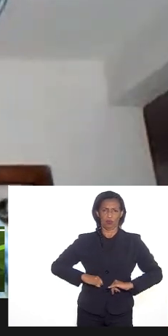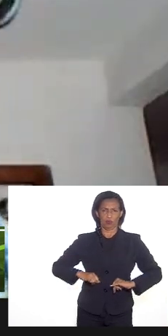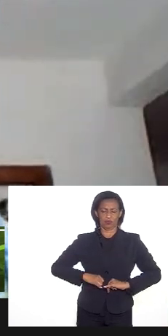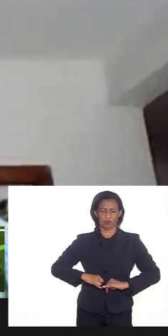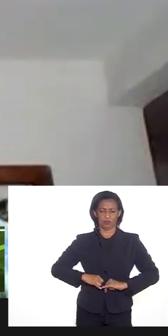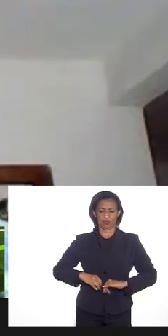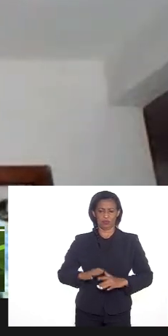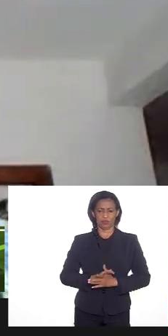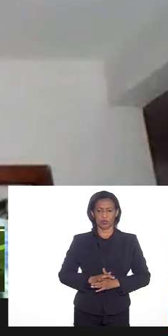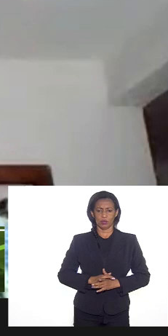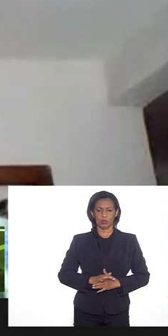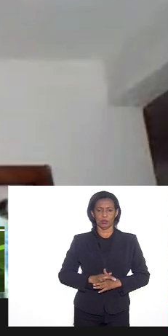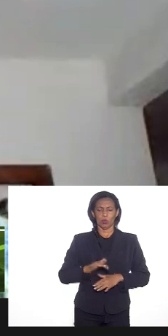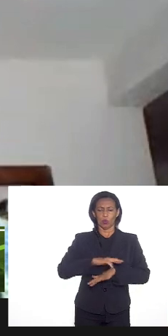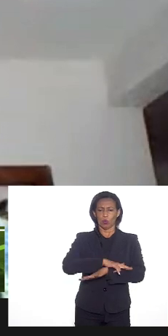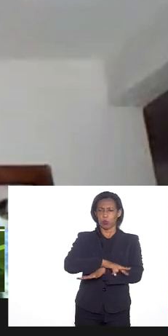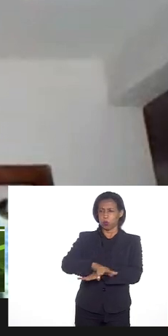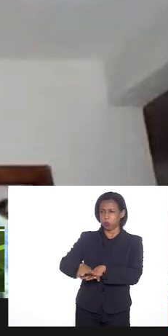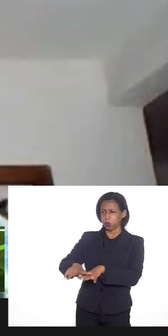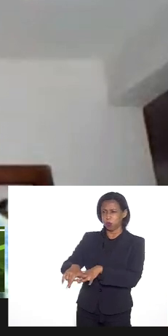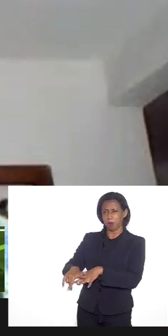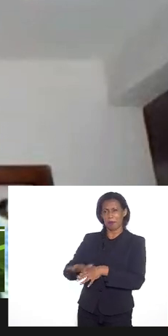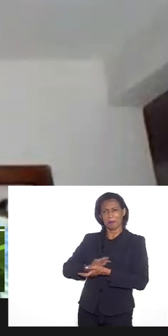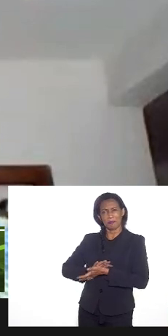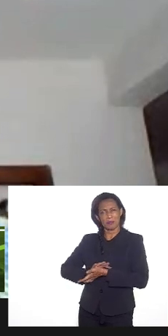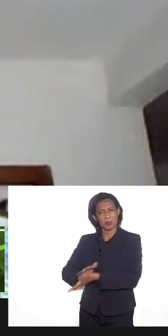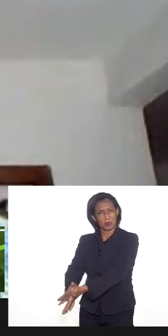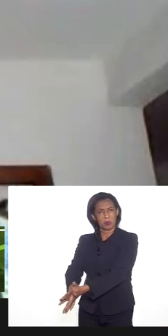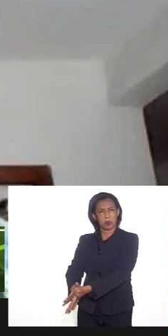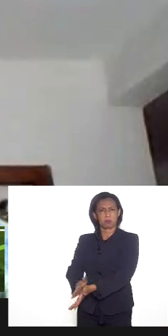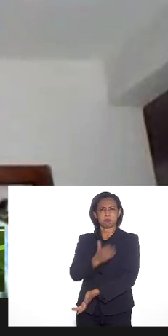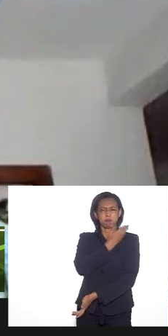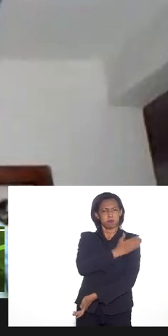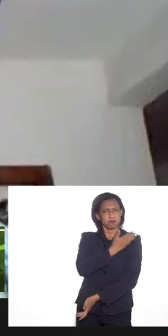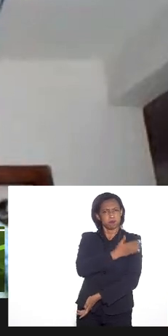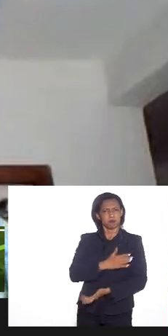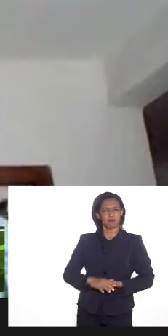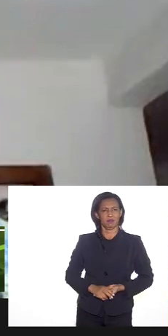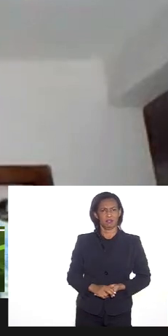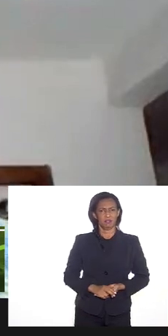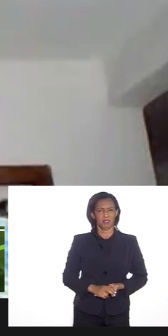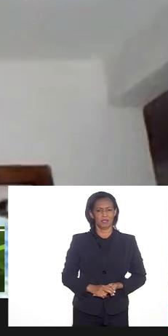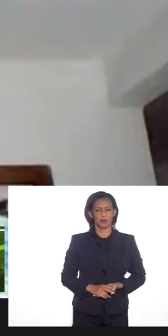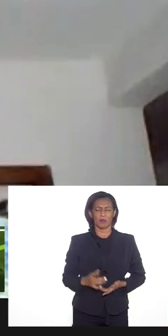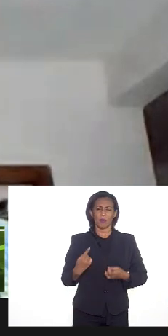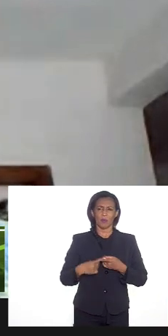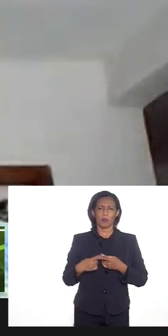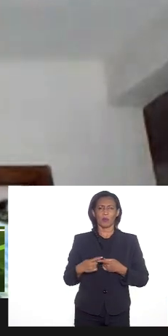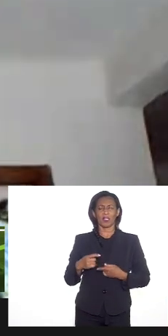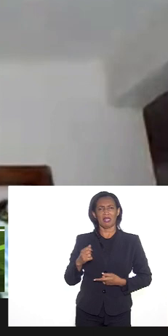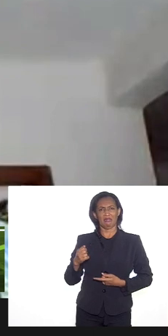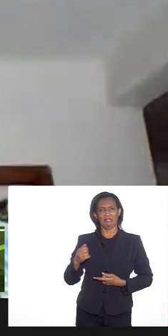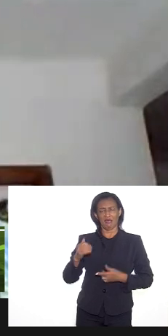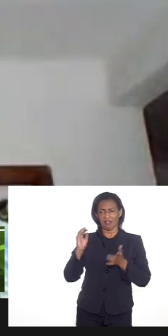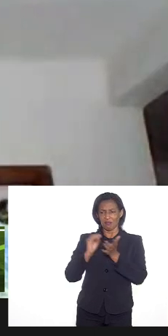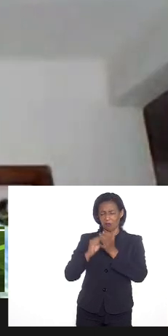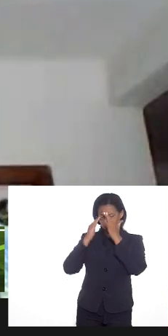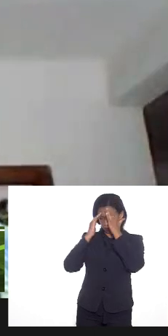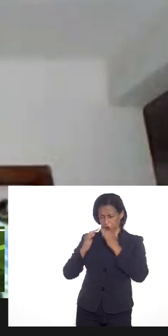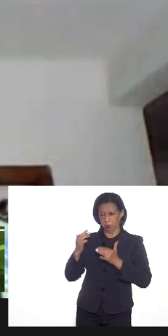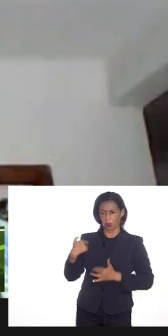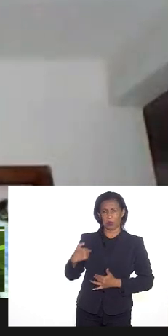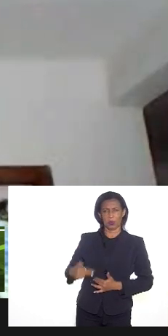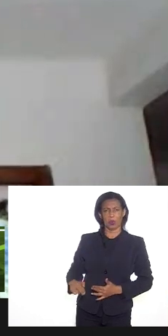com as diversas com as diversas intolerâncias com os diversos racismos intolerância religiosa é uma palavra